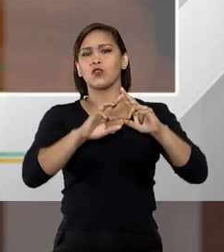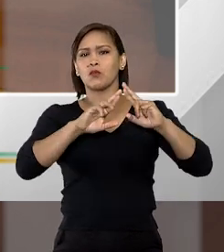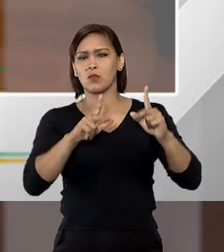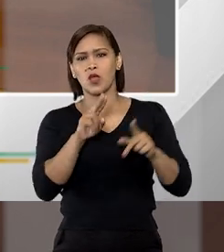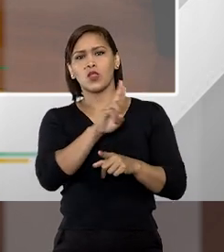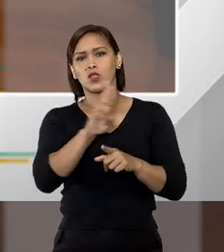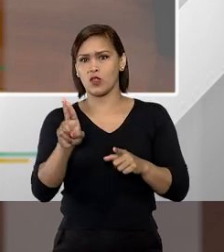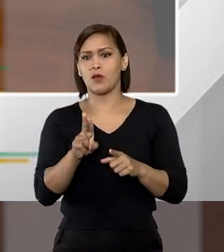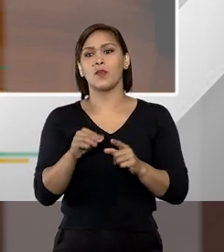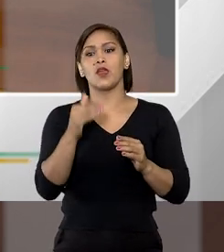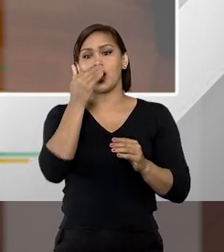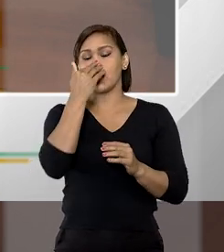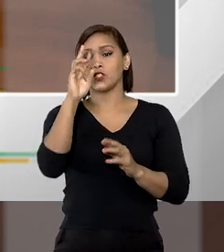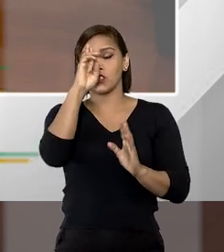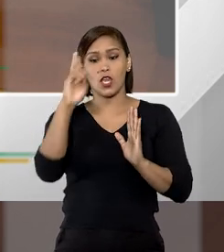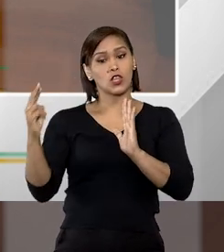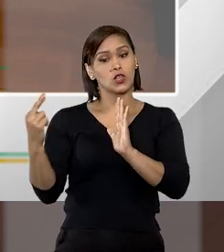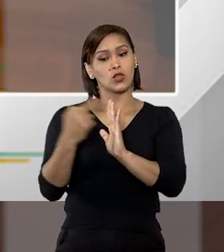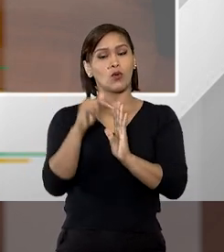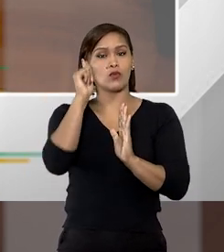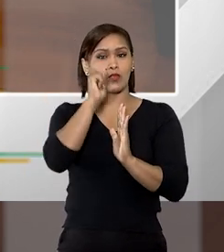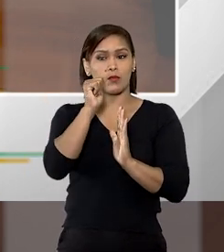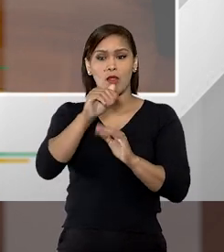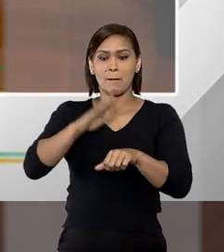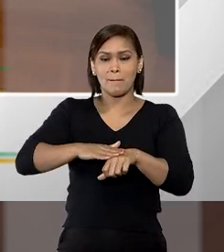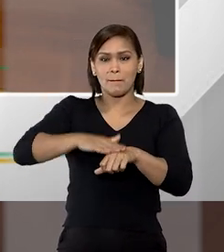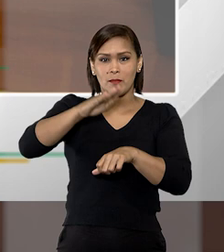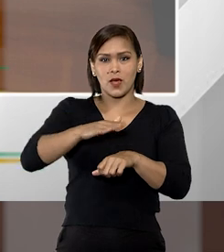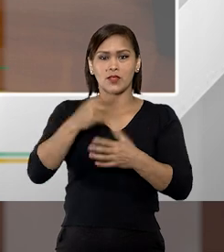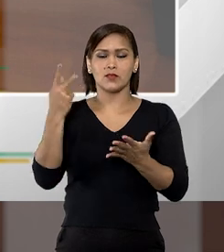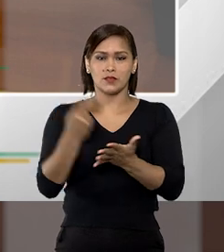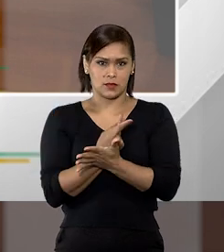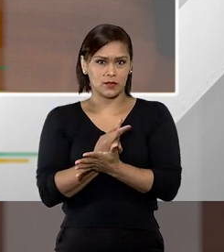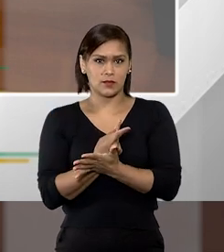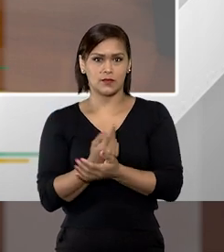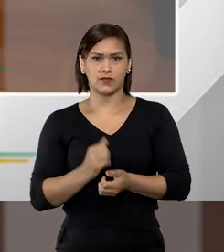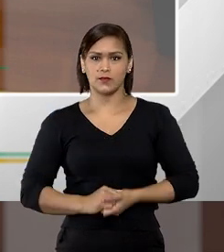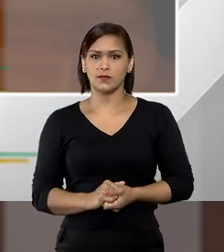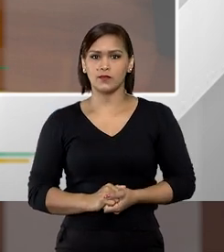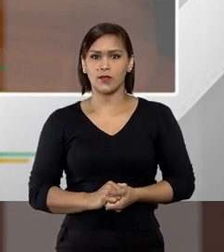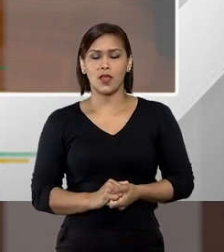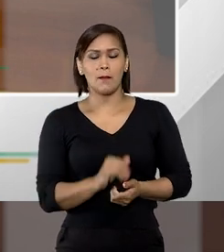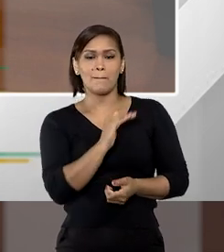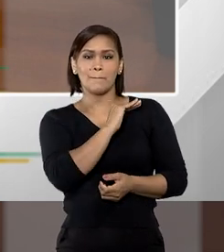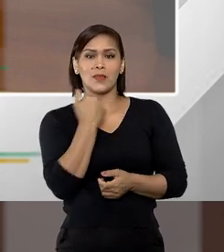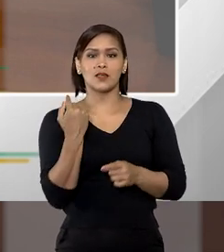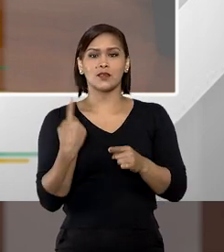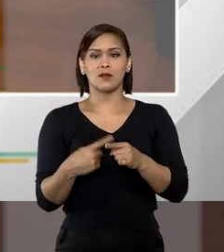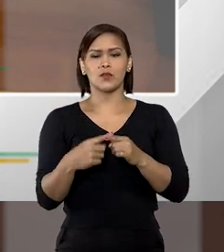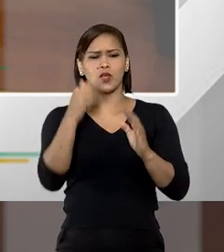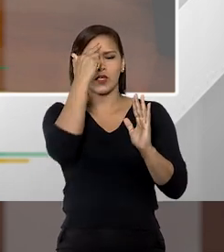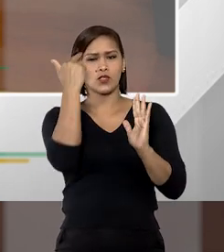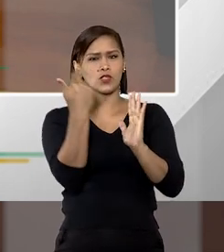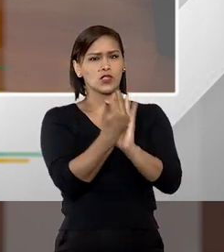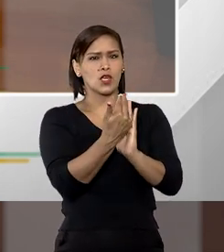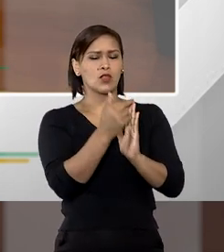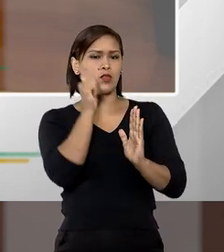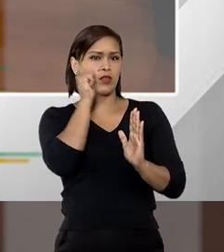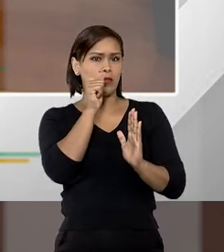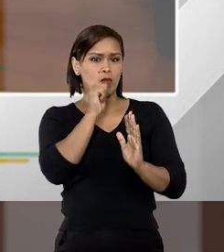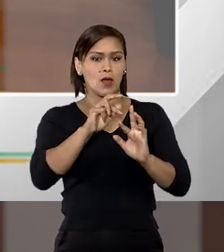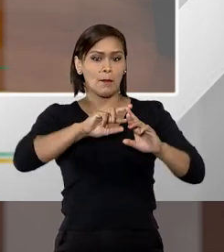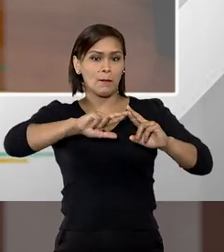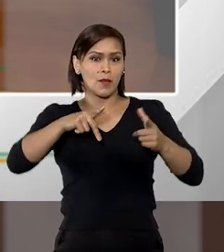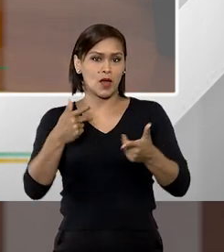ciúme, mas que a gente deve chamar de sentimento de posse que diz mais o fenômeno do que está acontecendo. Matar por sentimento de posse, para alguns